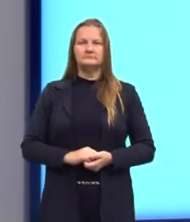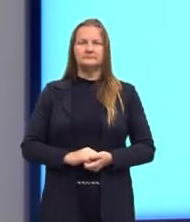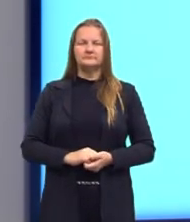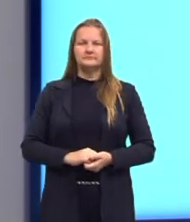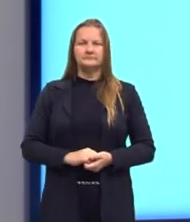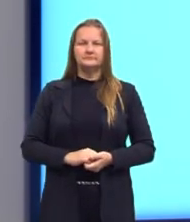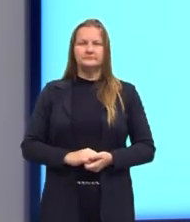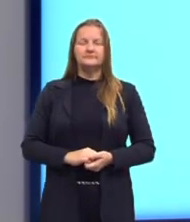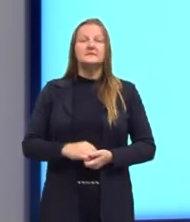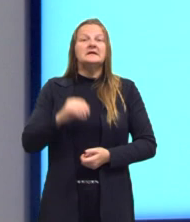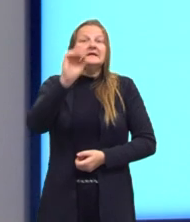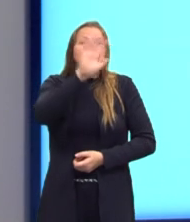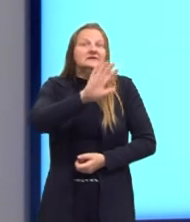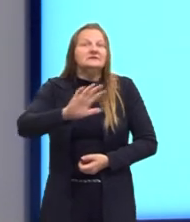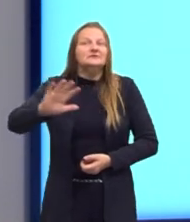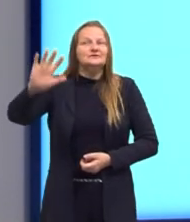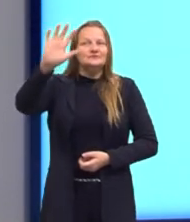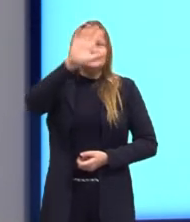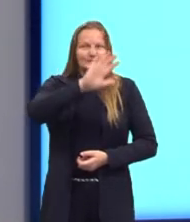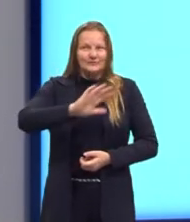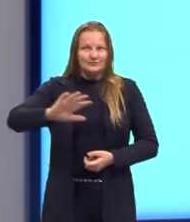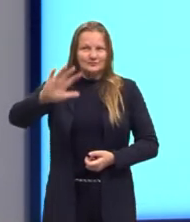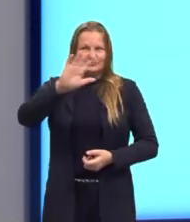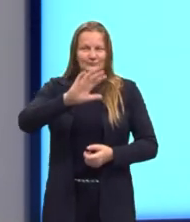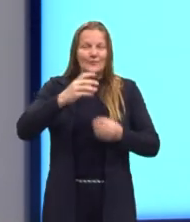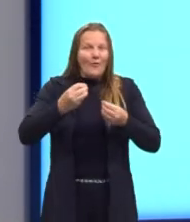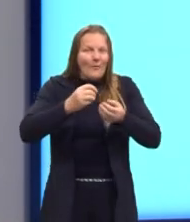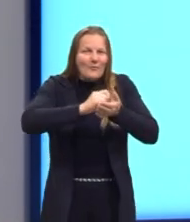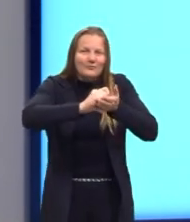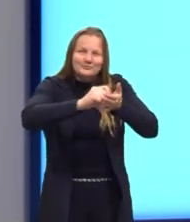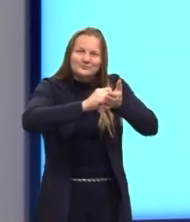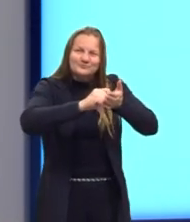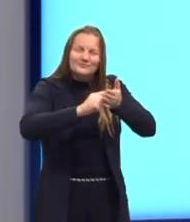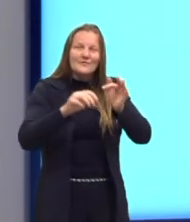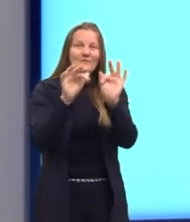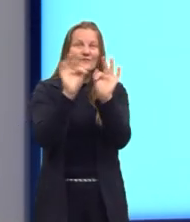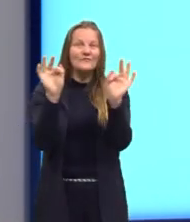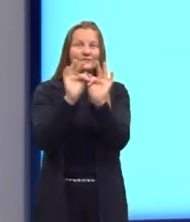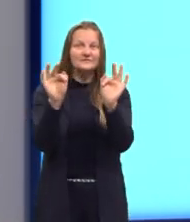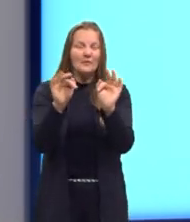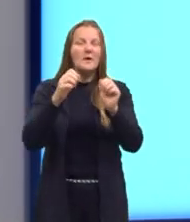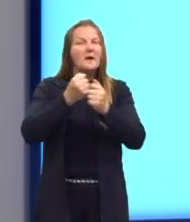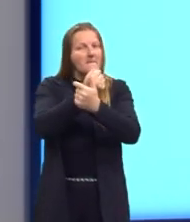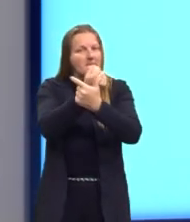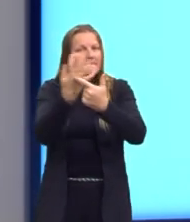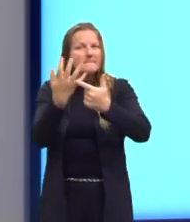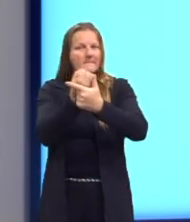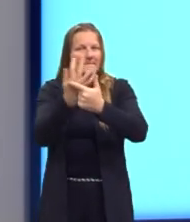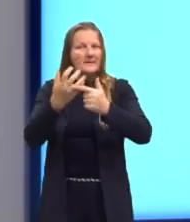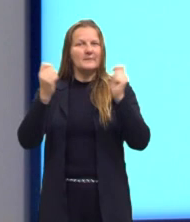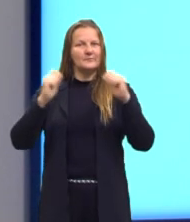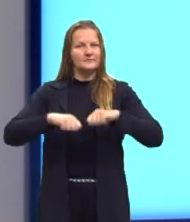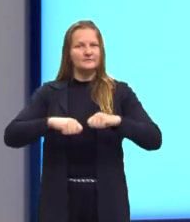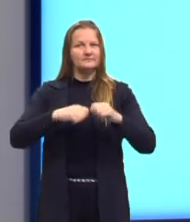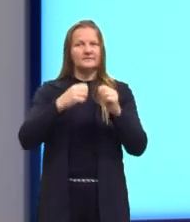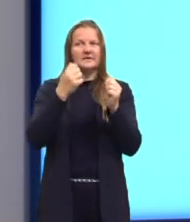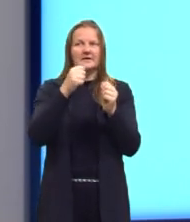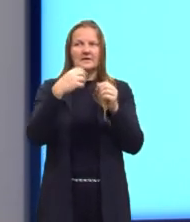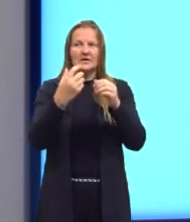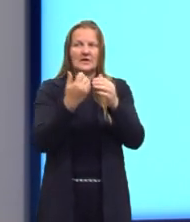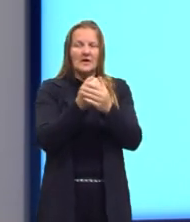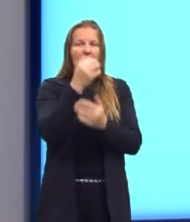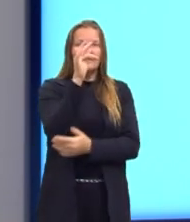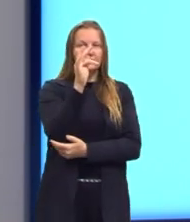De modo geral, então, nós podemos escrever uma função de maneira algébrica, né? A função de A em B,